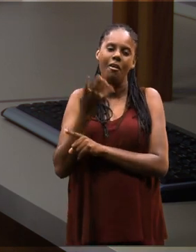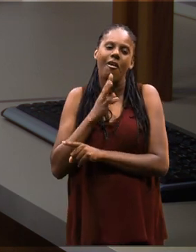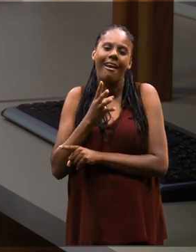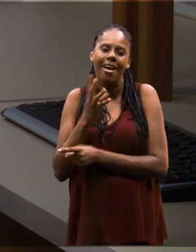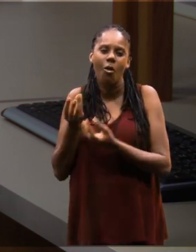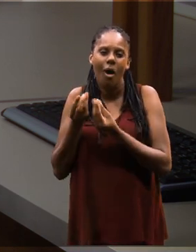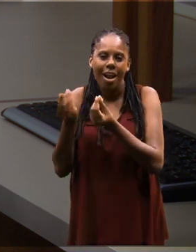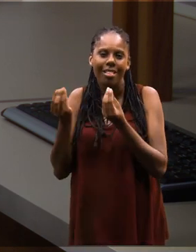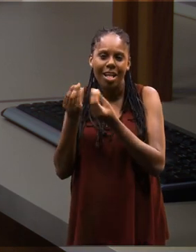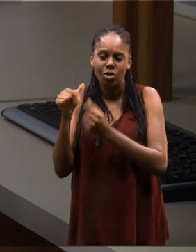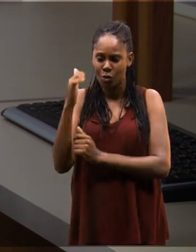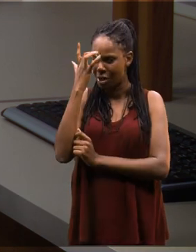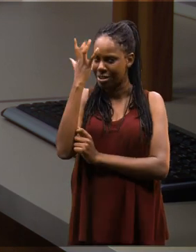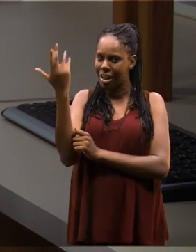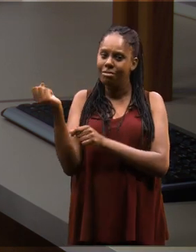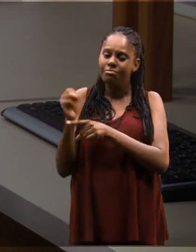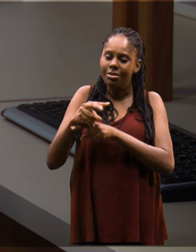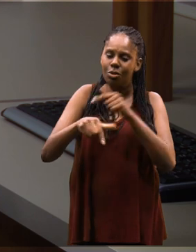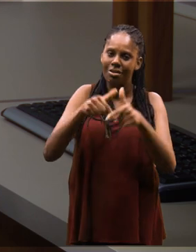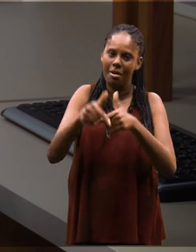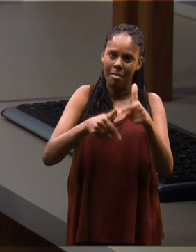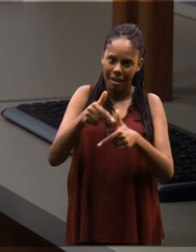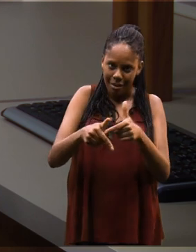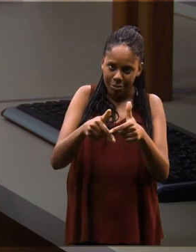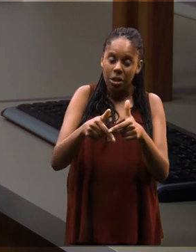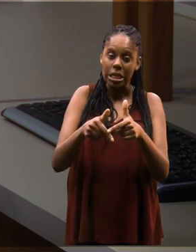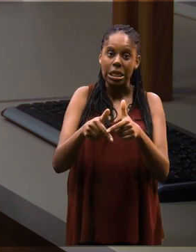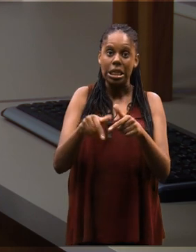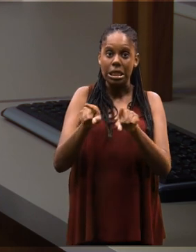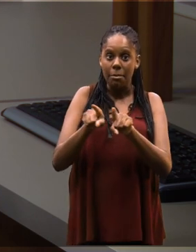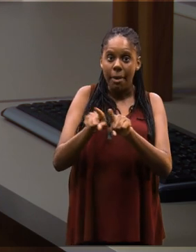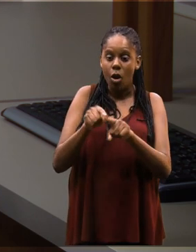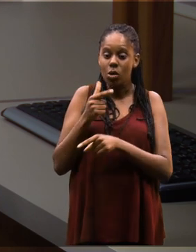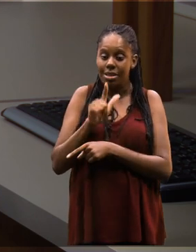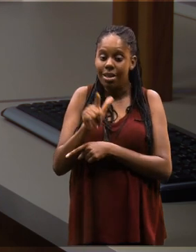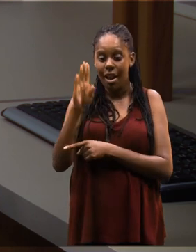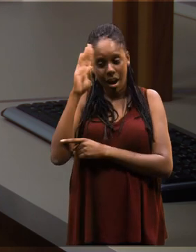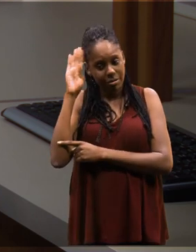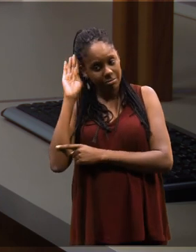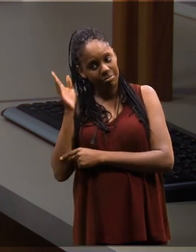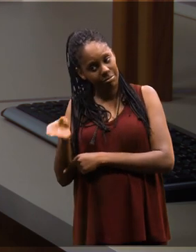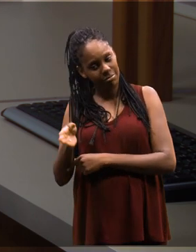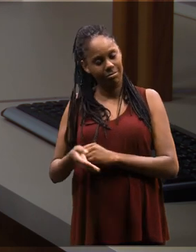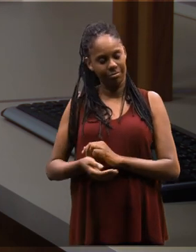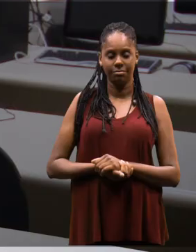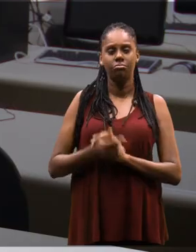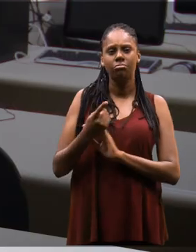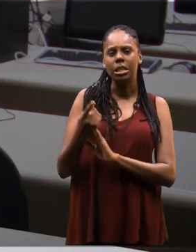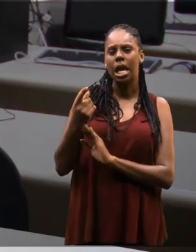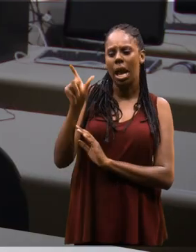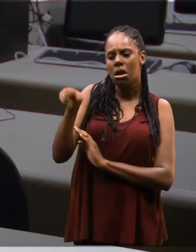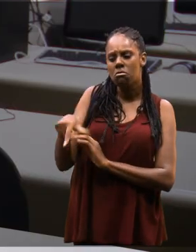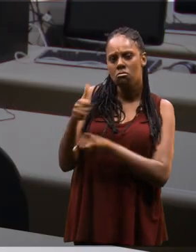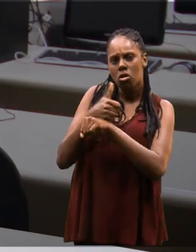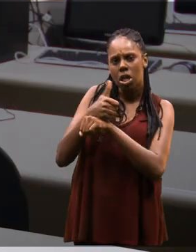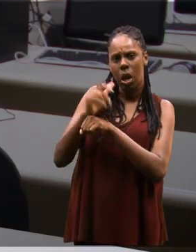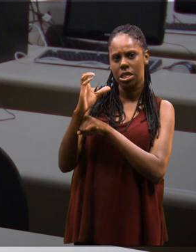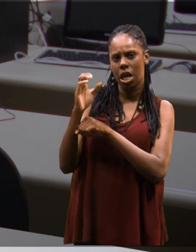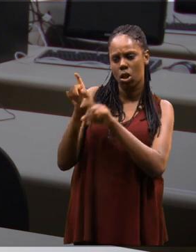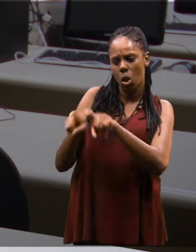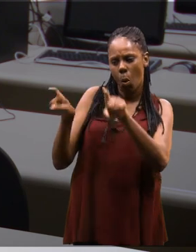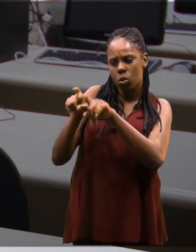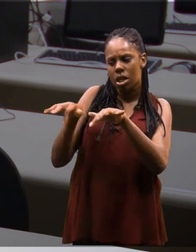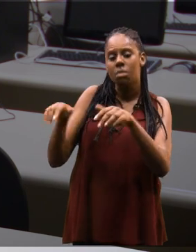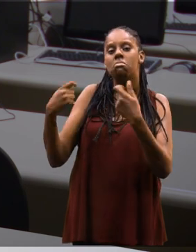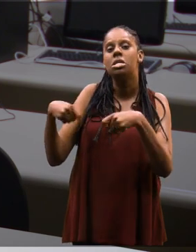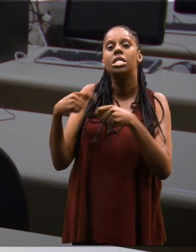sabem da qualidade. E tudo isso facilita muito a entrada no mercado de trabalho ou seguir na área acadêmica. Então o cientista da